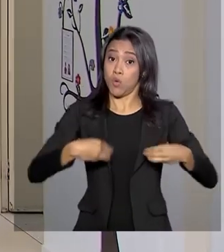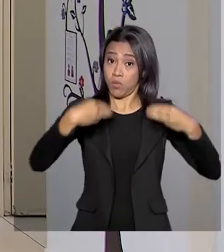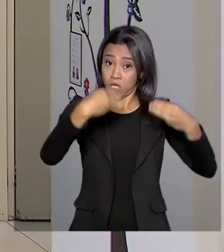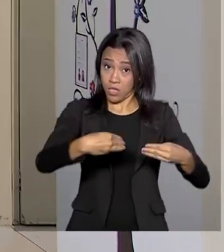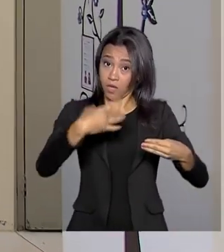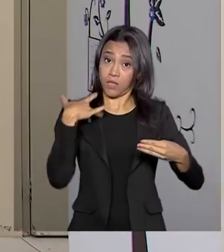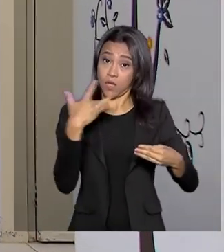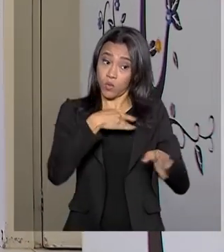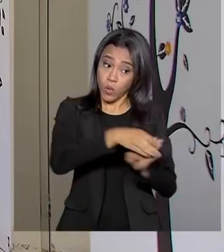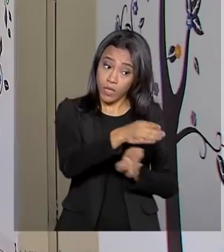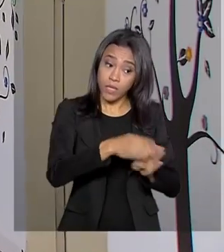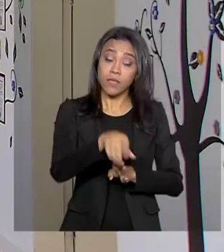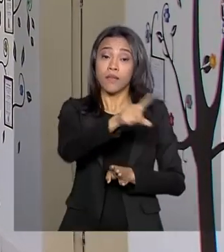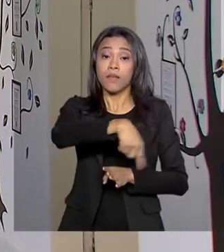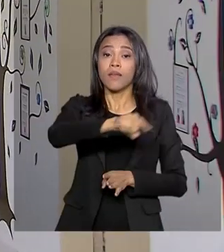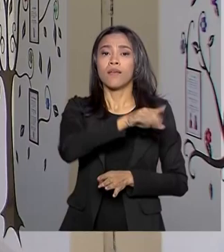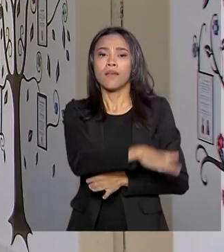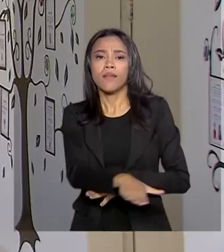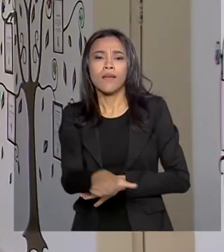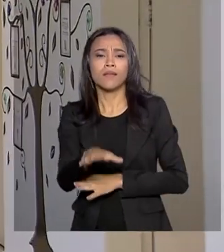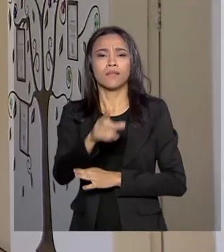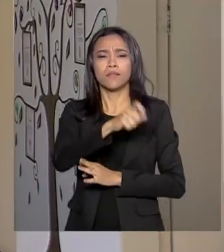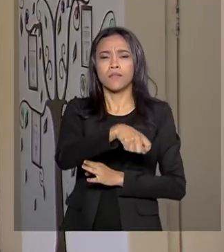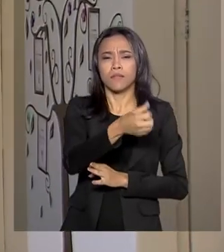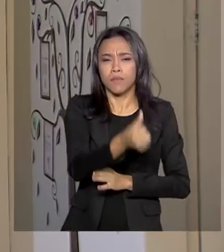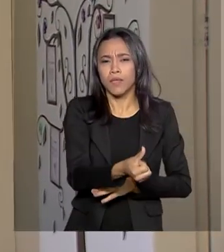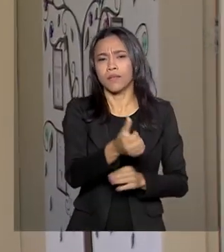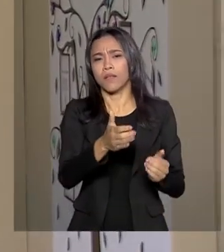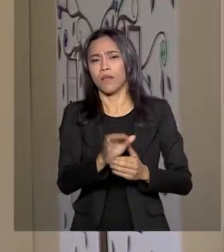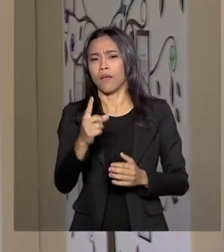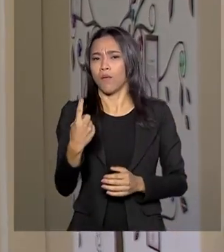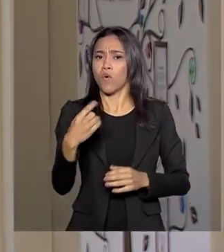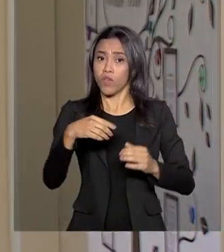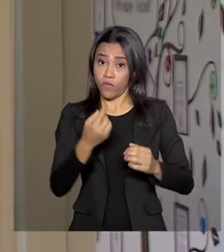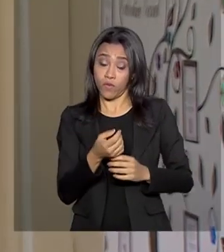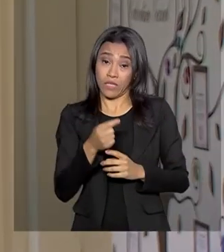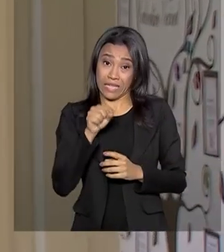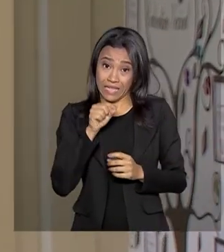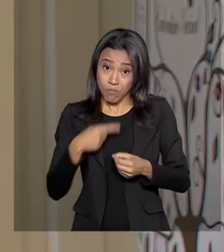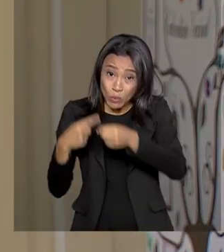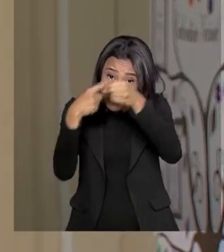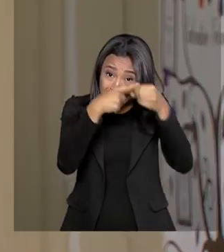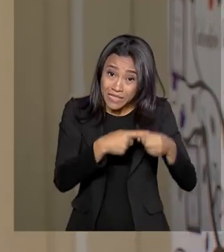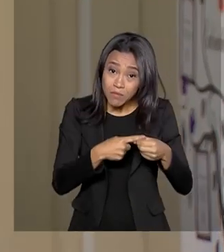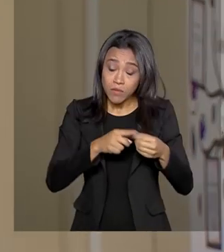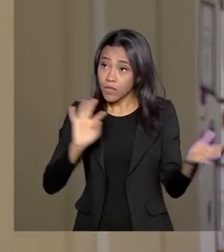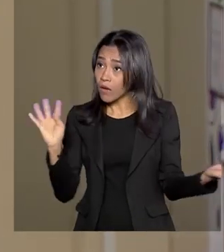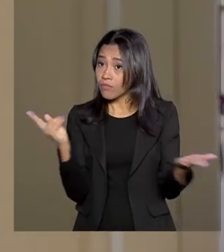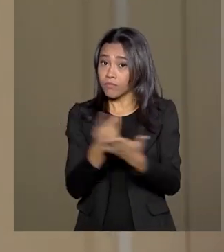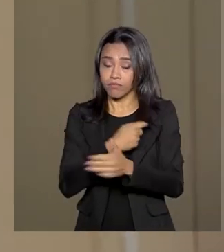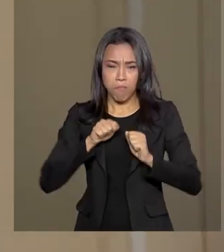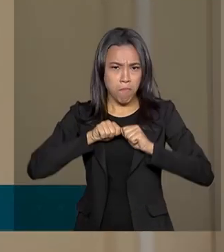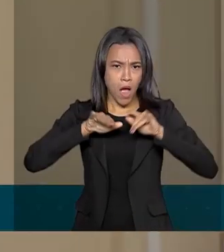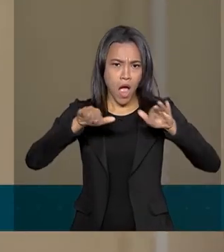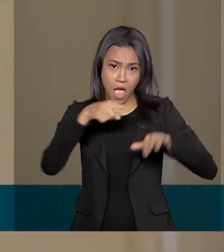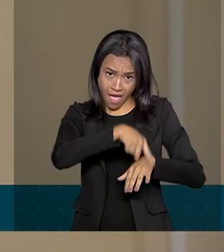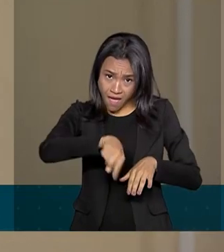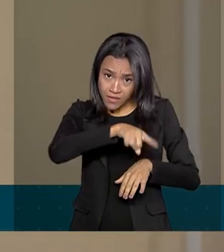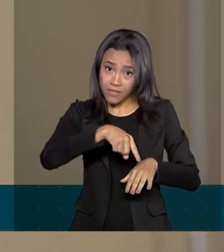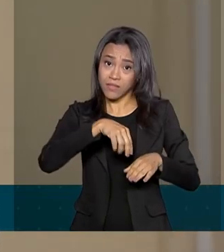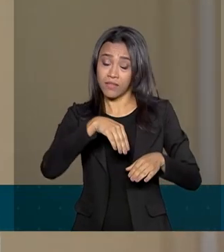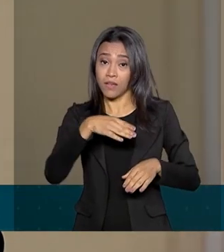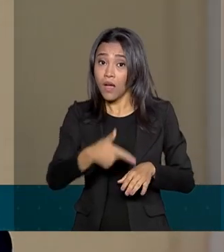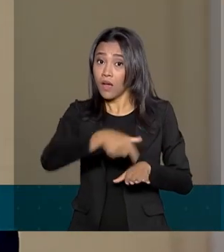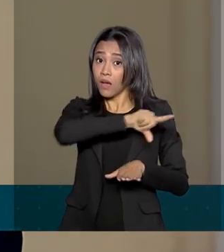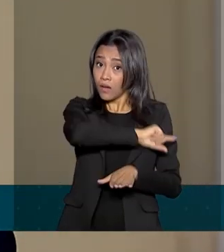meses a menores de um ano que forem para um dos 43 municípios que apresentam o surto de sarampo, sejam vacinadas